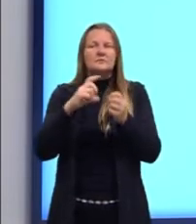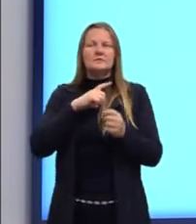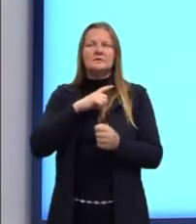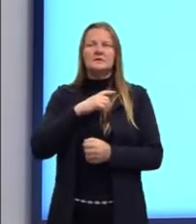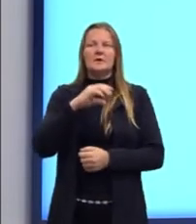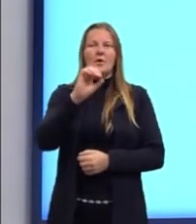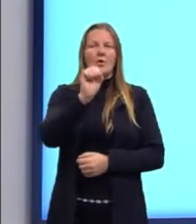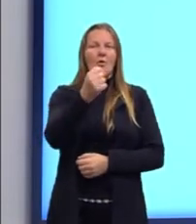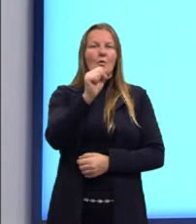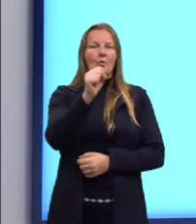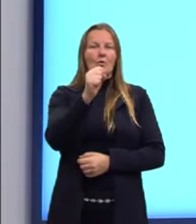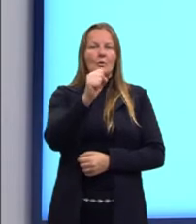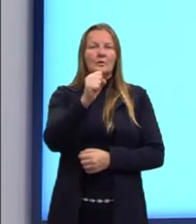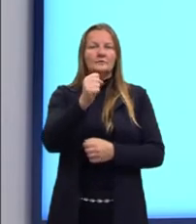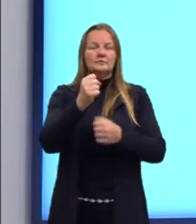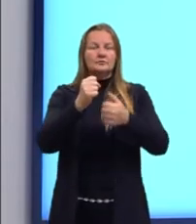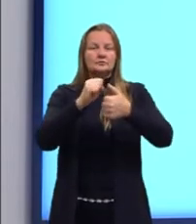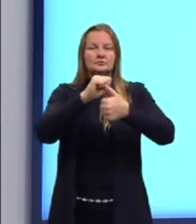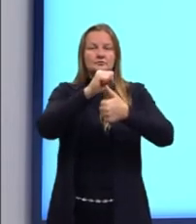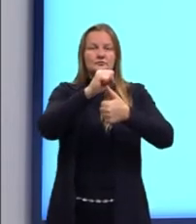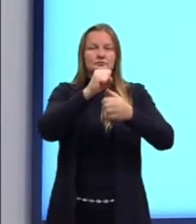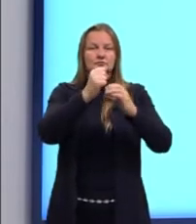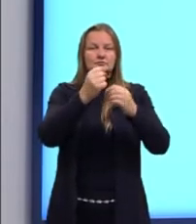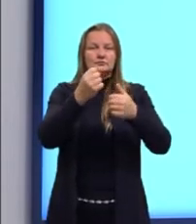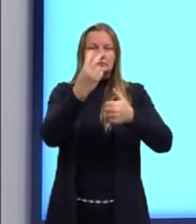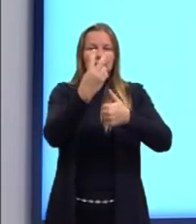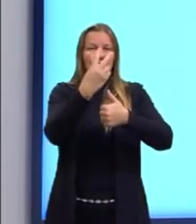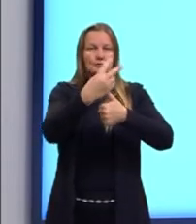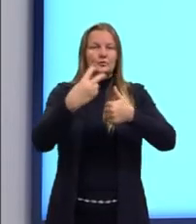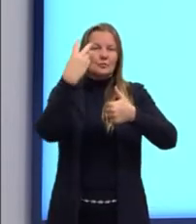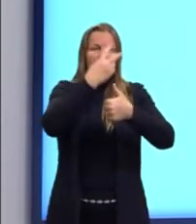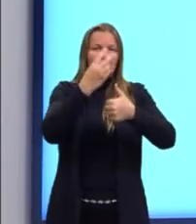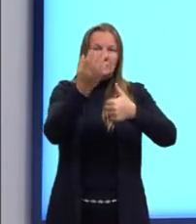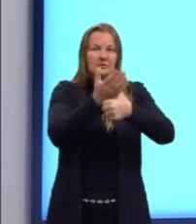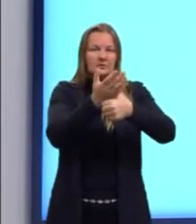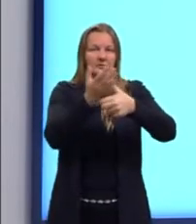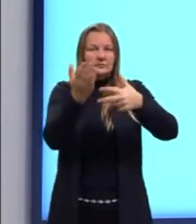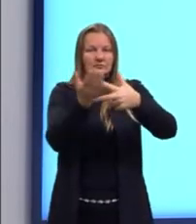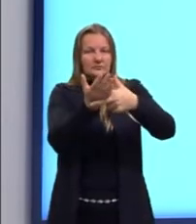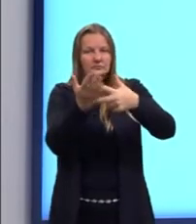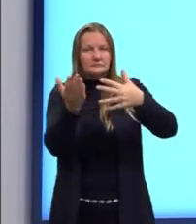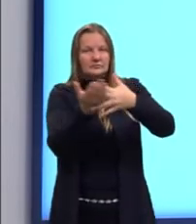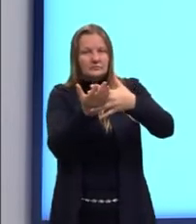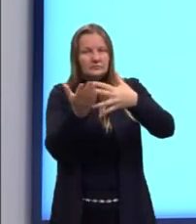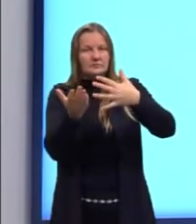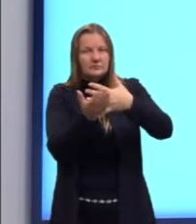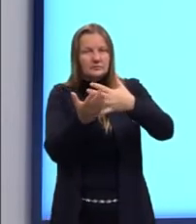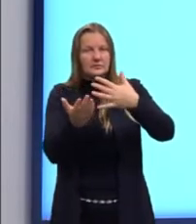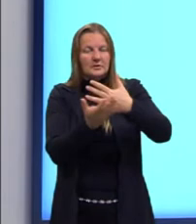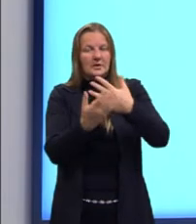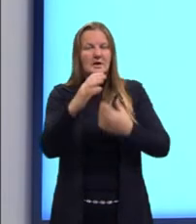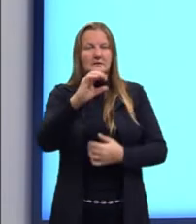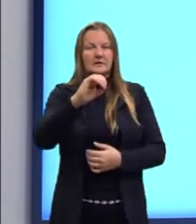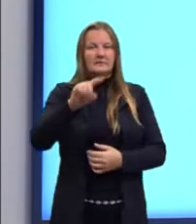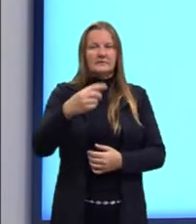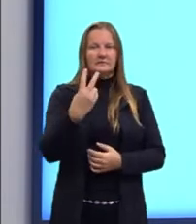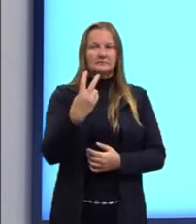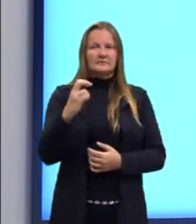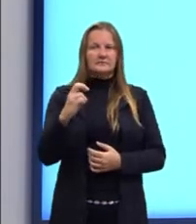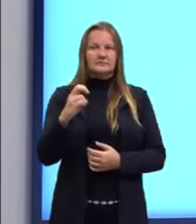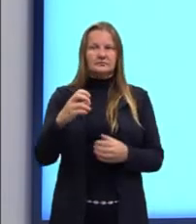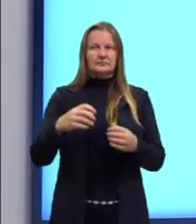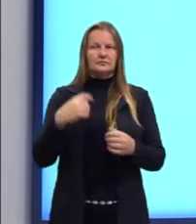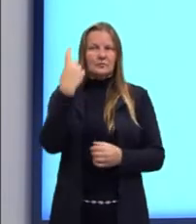oito intervalos. Duas horas representam oito intervalos de 0,25